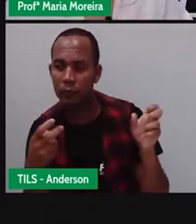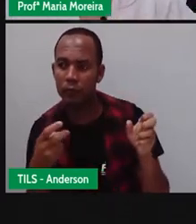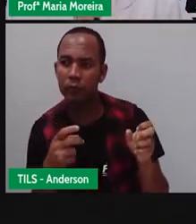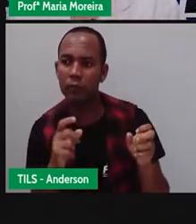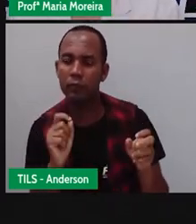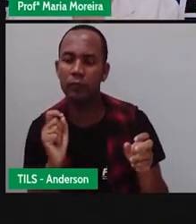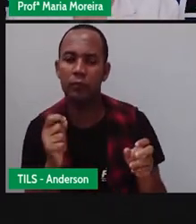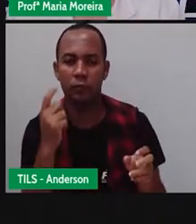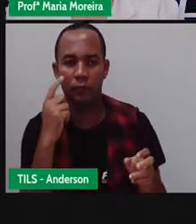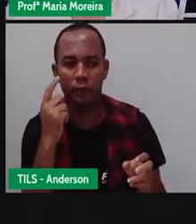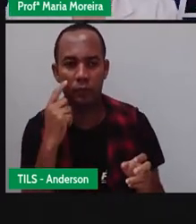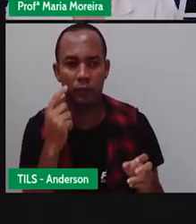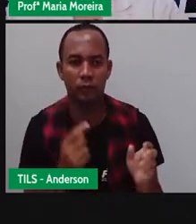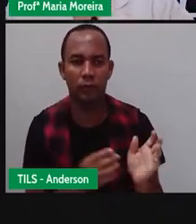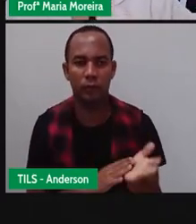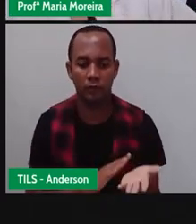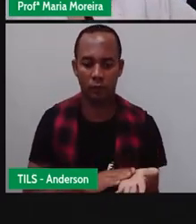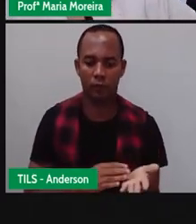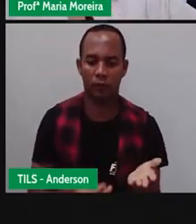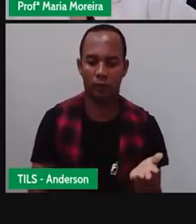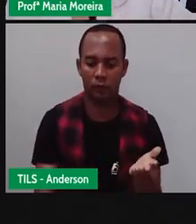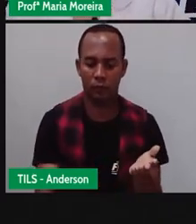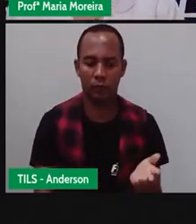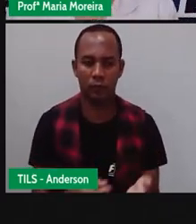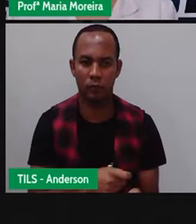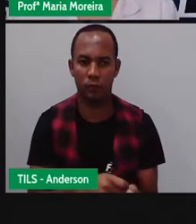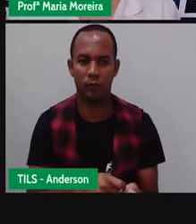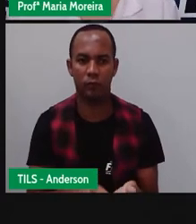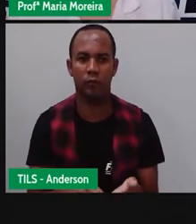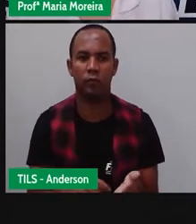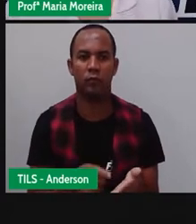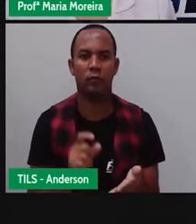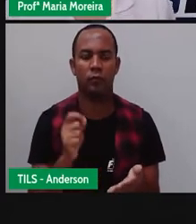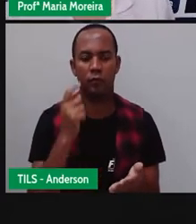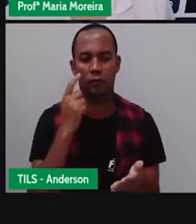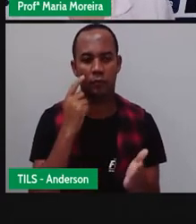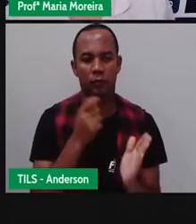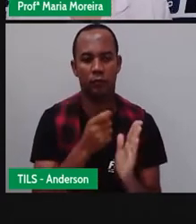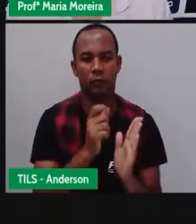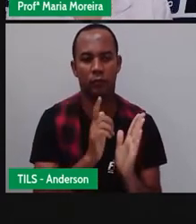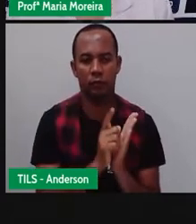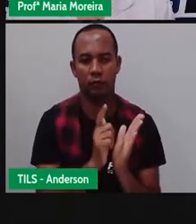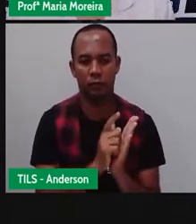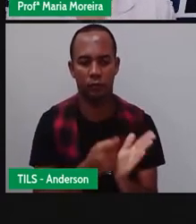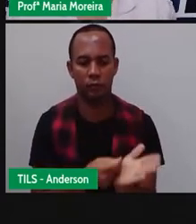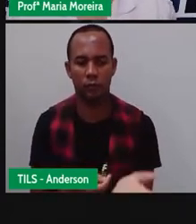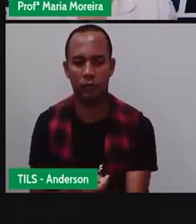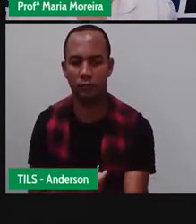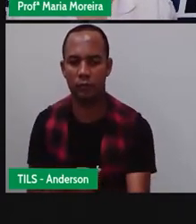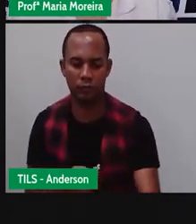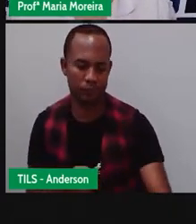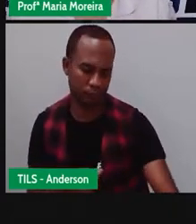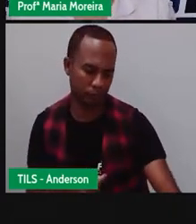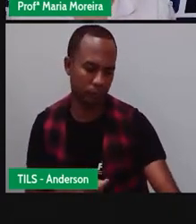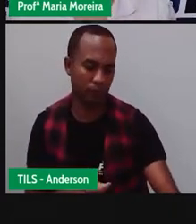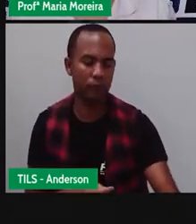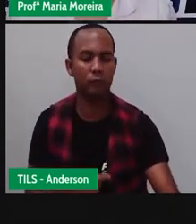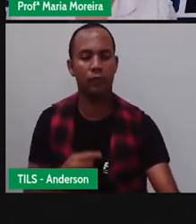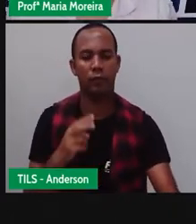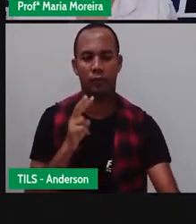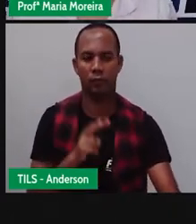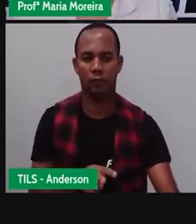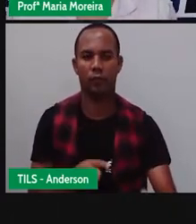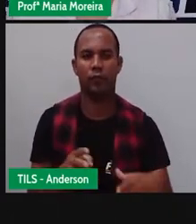bilhetezinho, ela coloca aqui na mesa, ou ela escreve em um caderno e deixa aqui. São bilhetes pra mim.